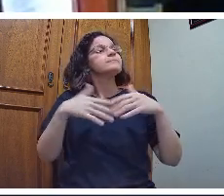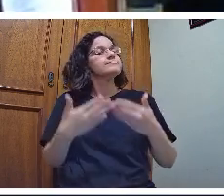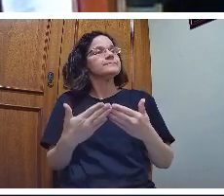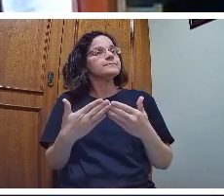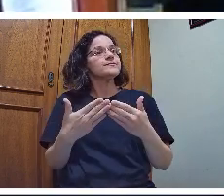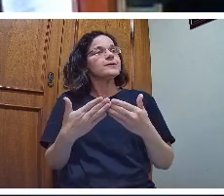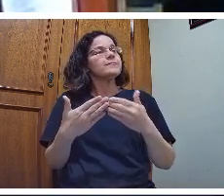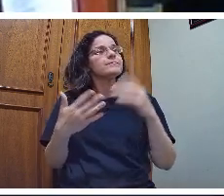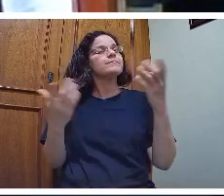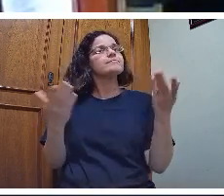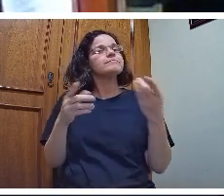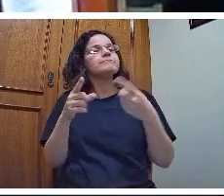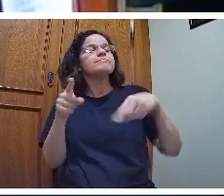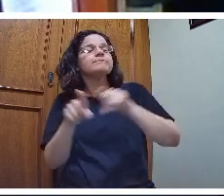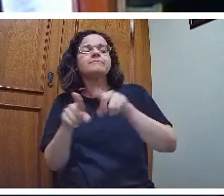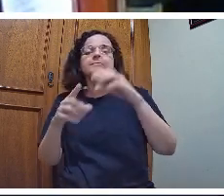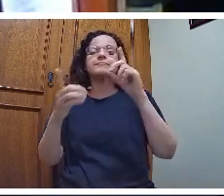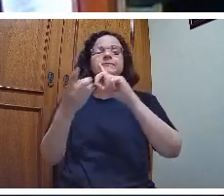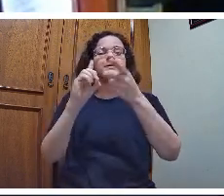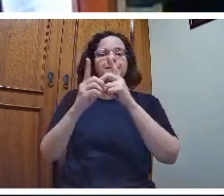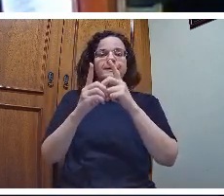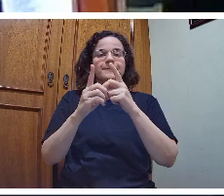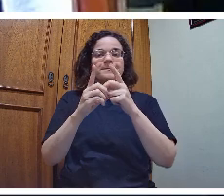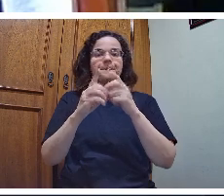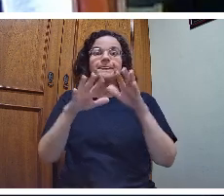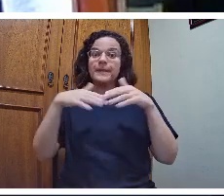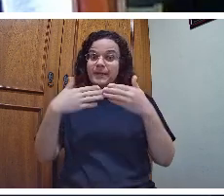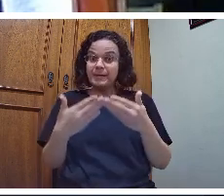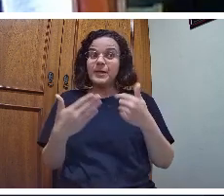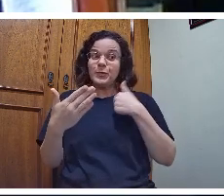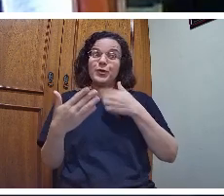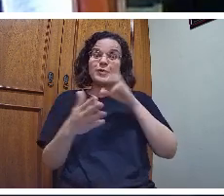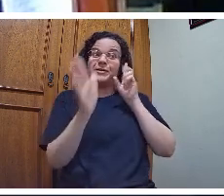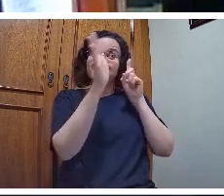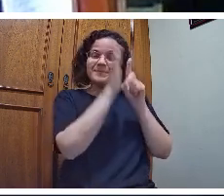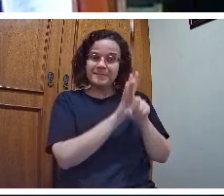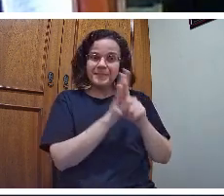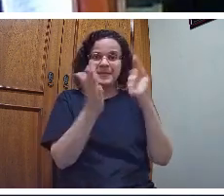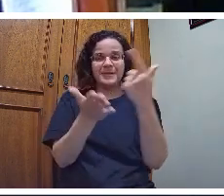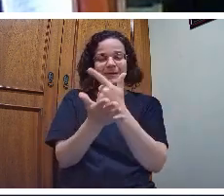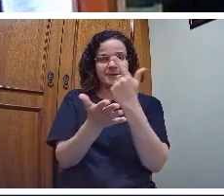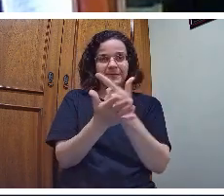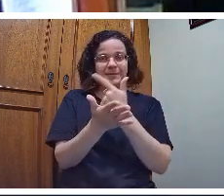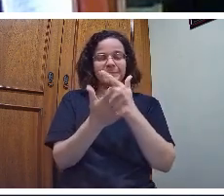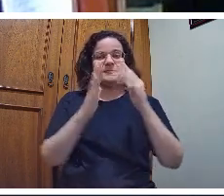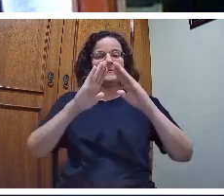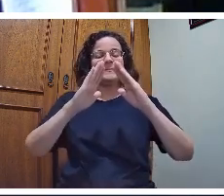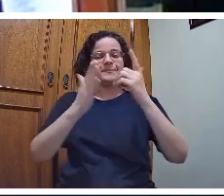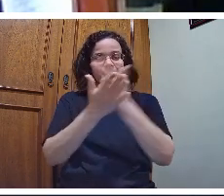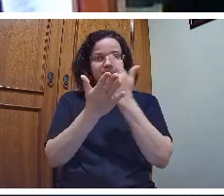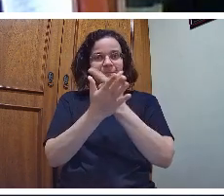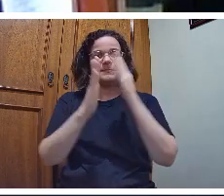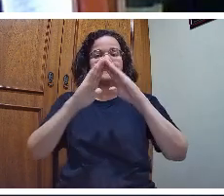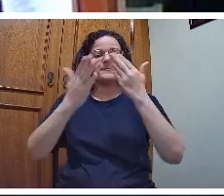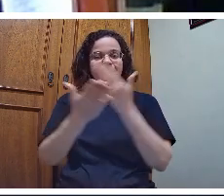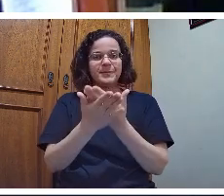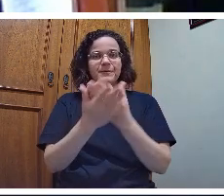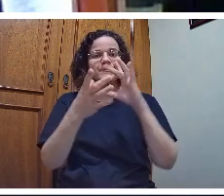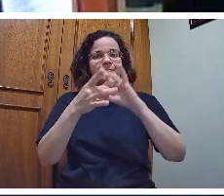para uma didática? Eu me referia ao livro Escola e Democracia